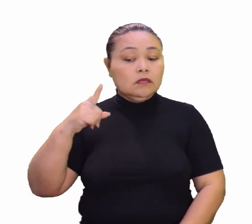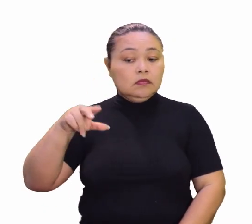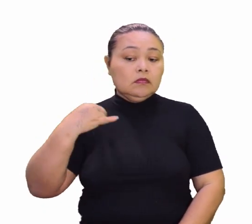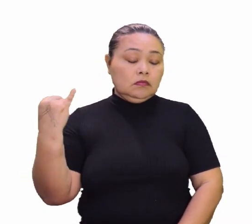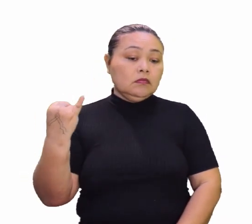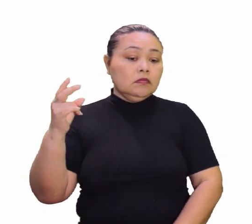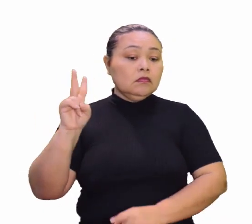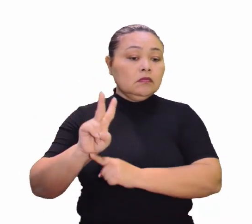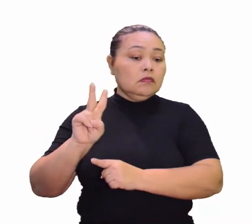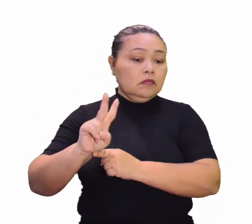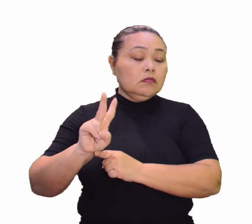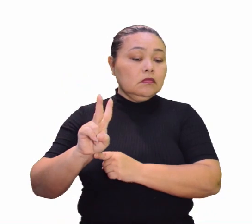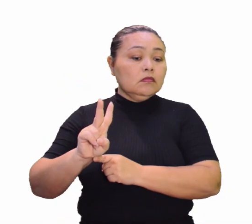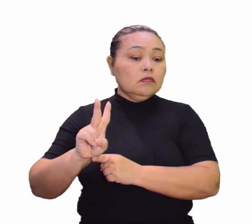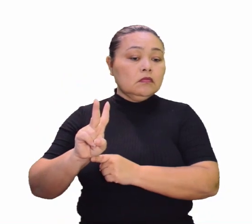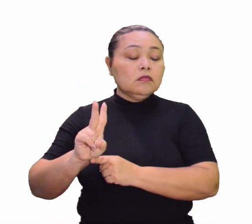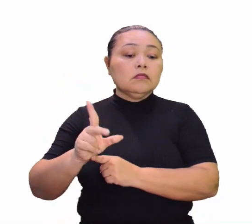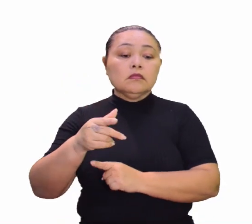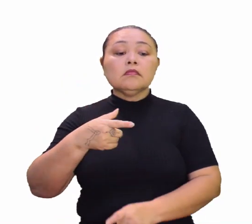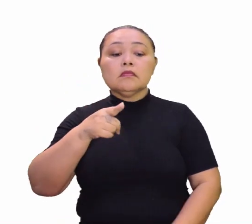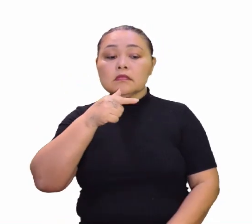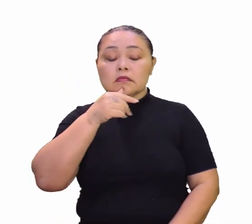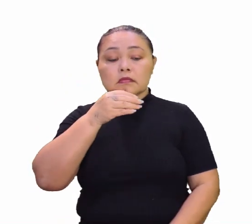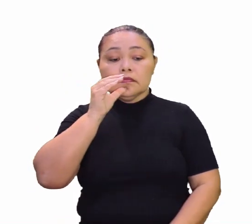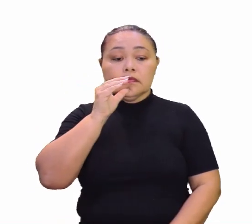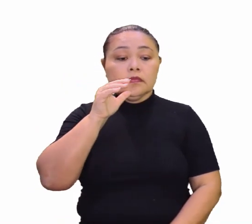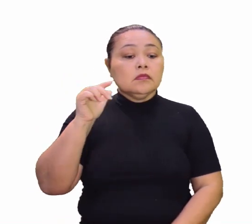importância de preservar também essa água potável.